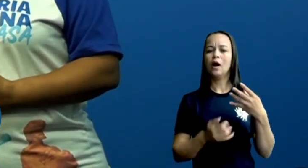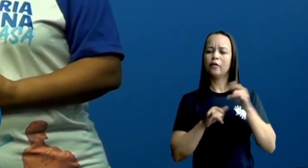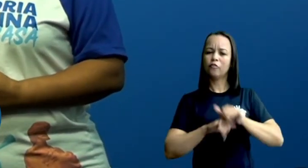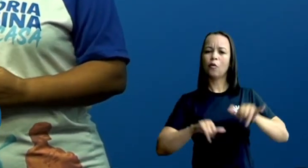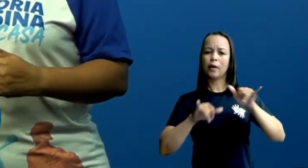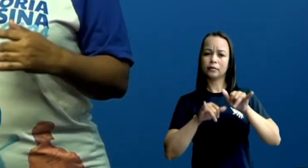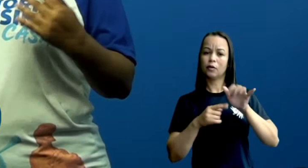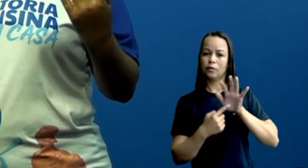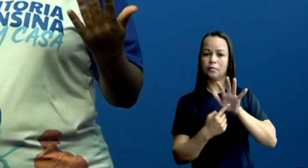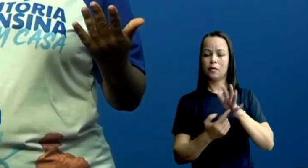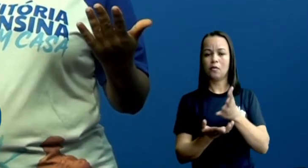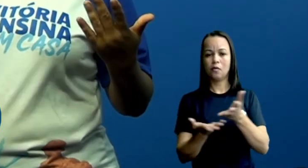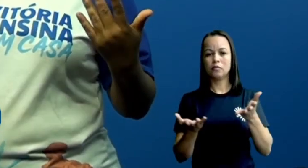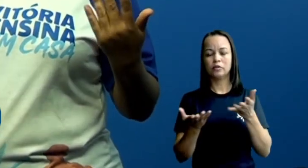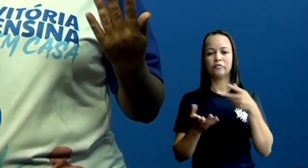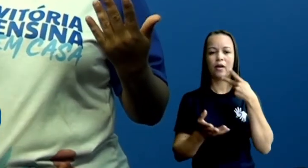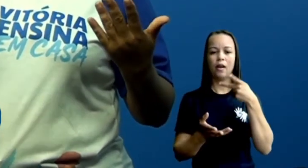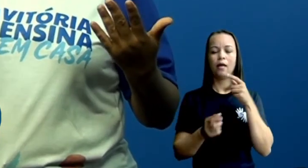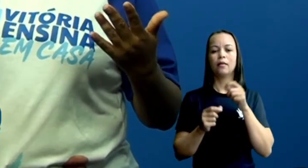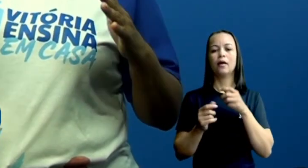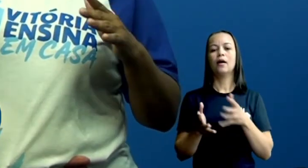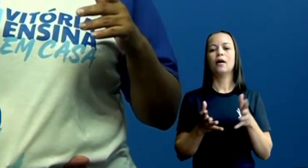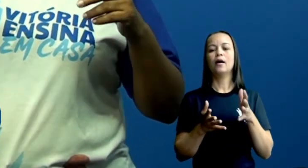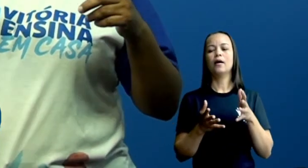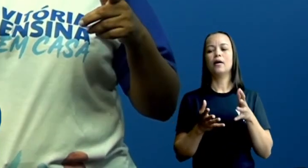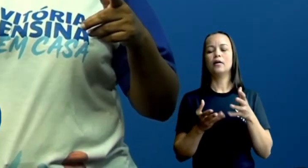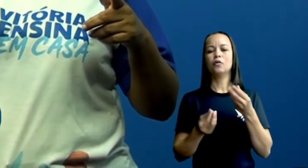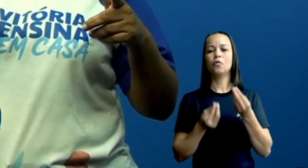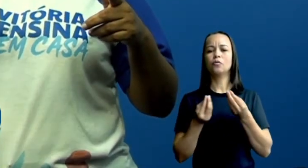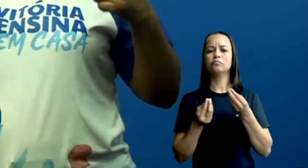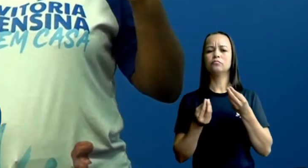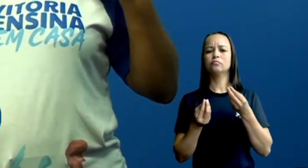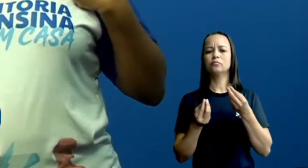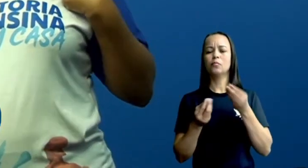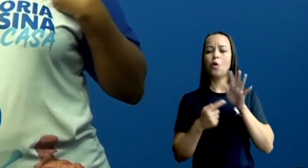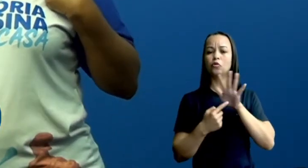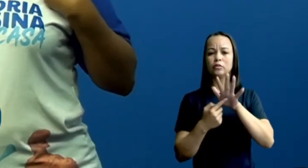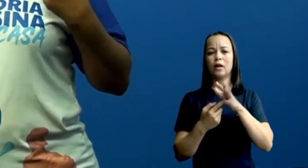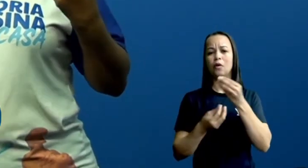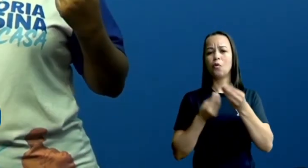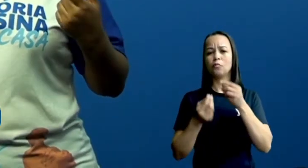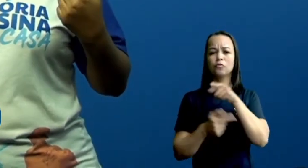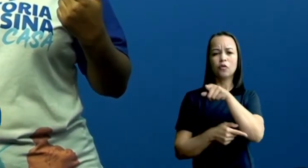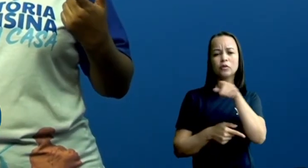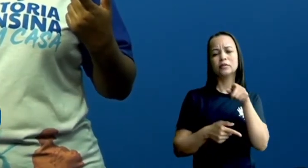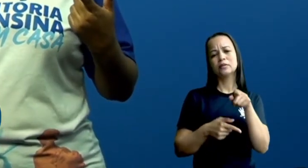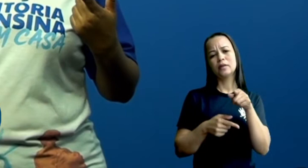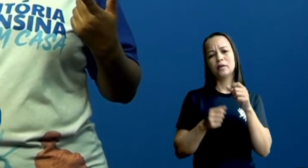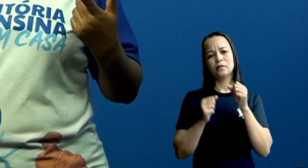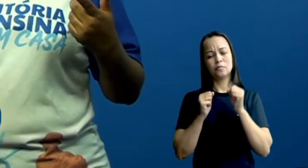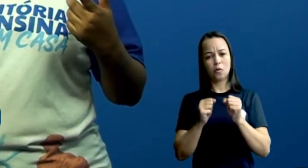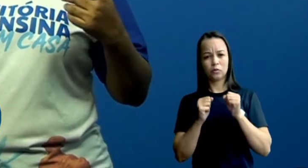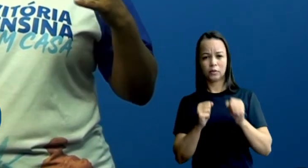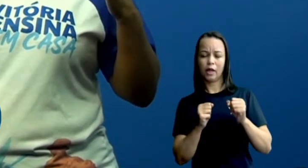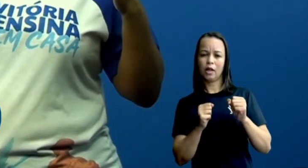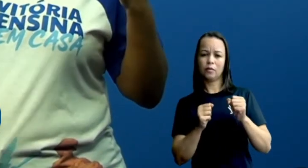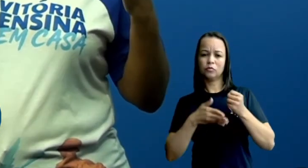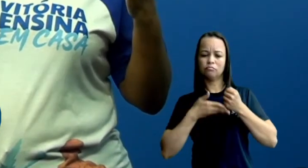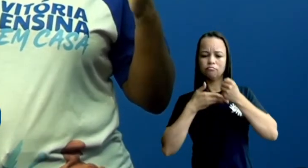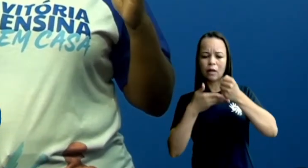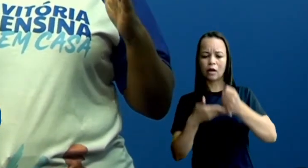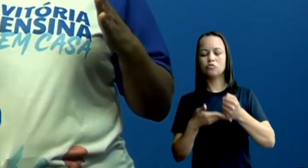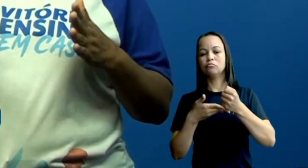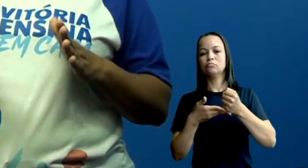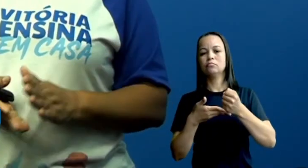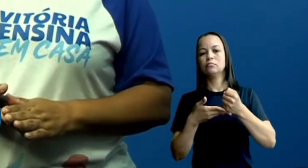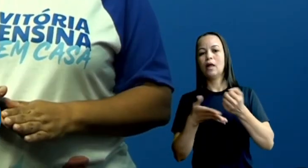que foi trazida, nós vamos mostrar um pouquinho como você, como eu, podemos contribuir para que